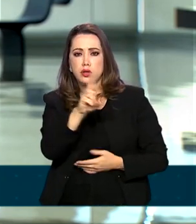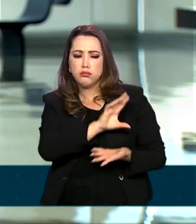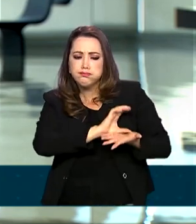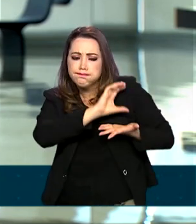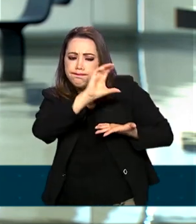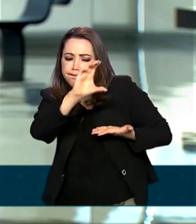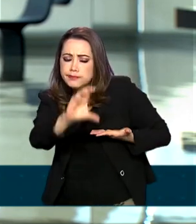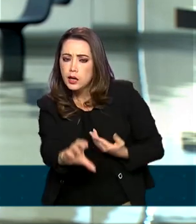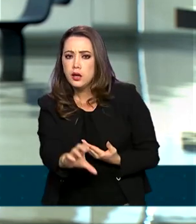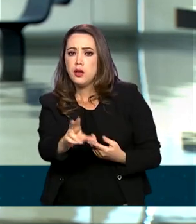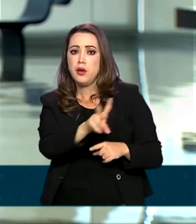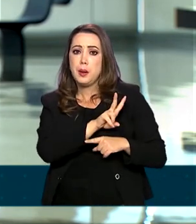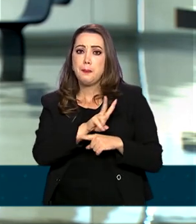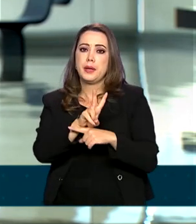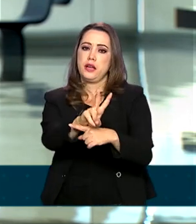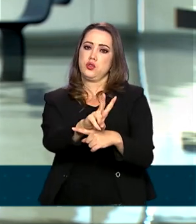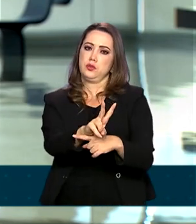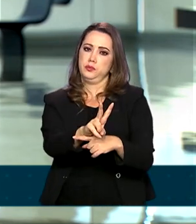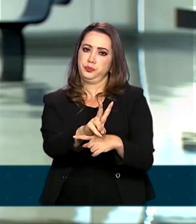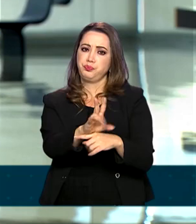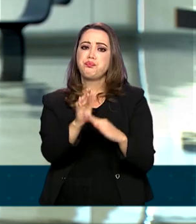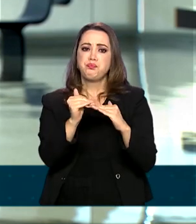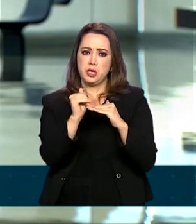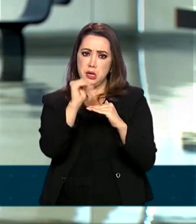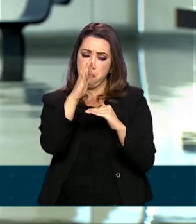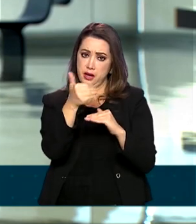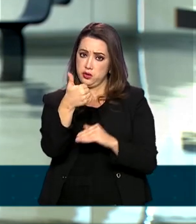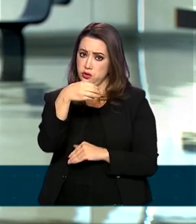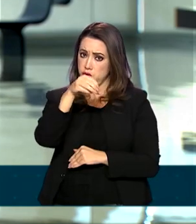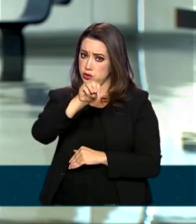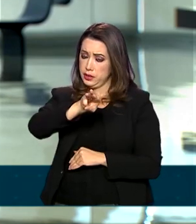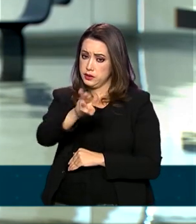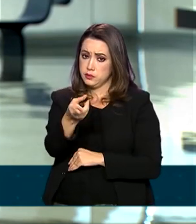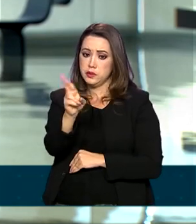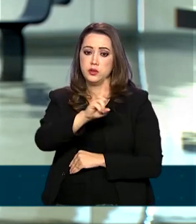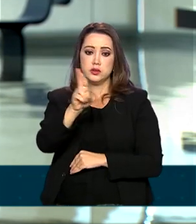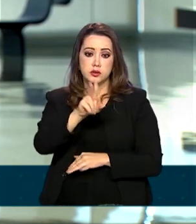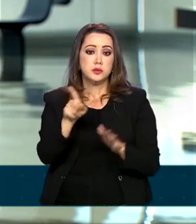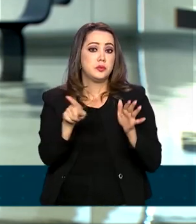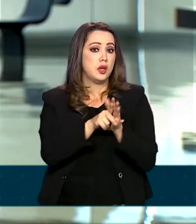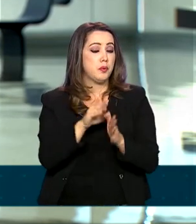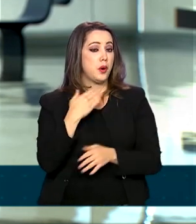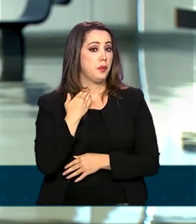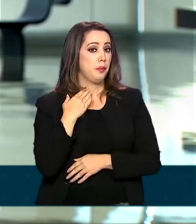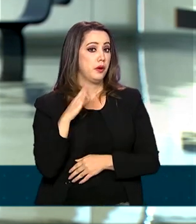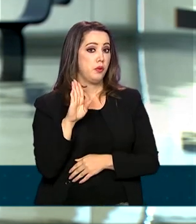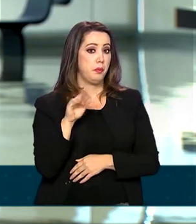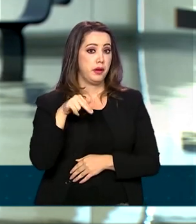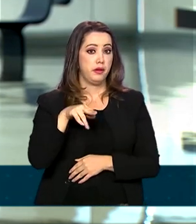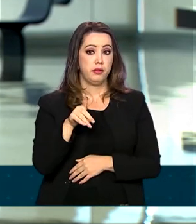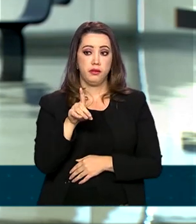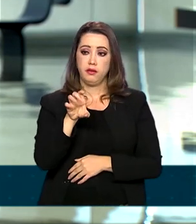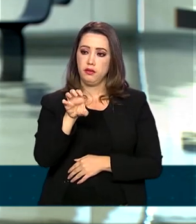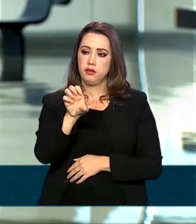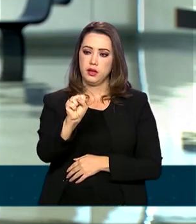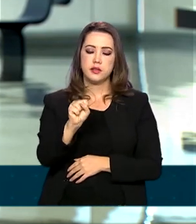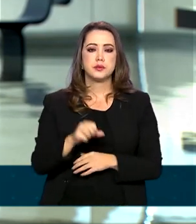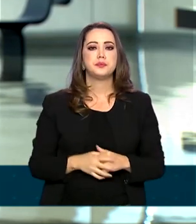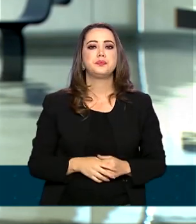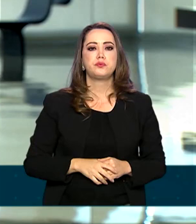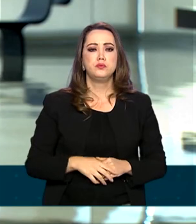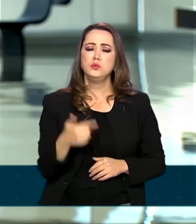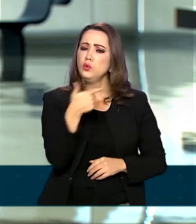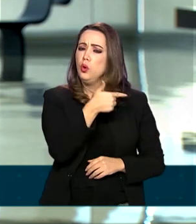oferecidos em financiamentos superiores a 10 milhões de reais pelo próprio BNDES. Os outros 150